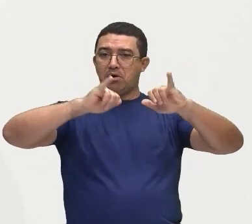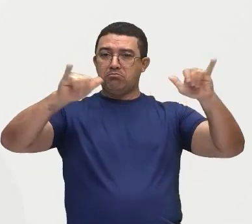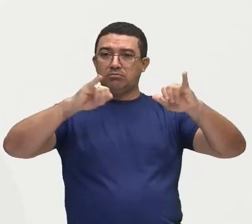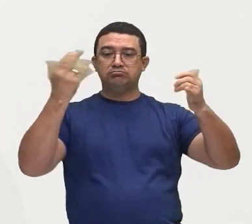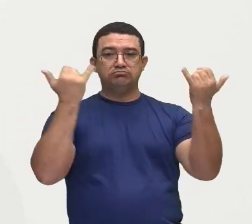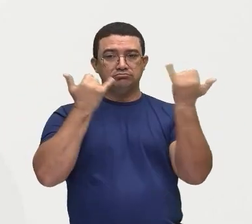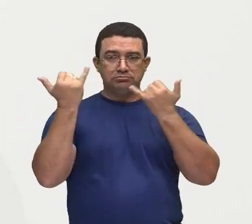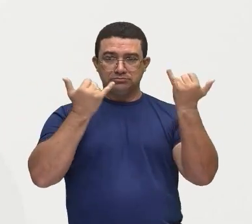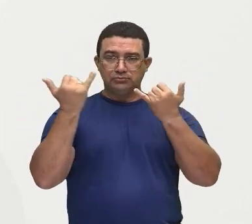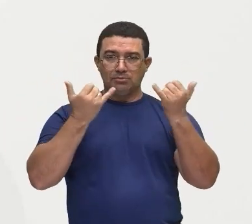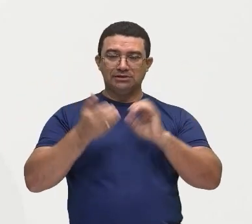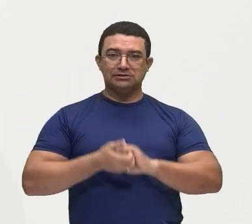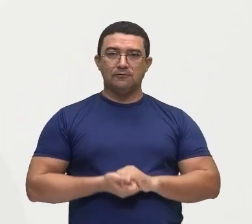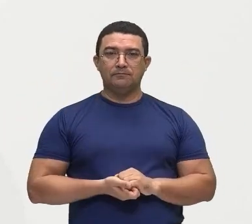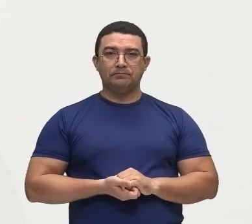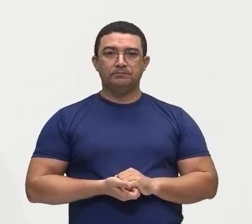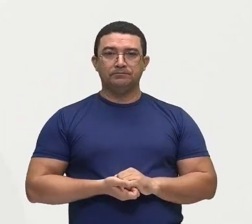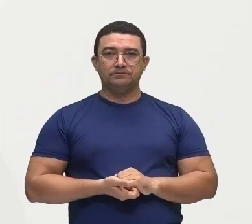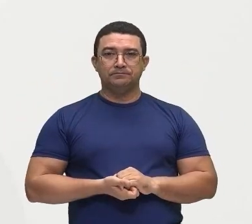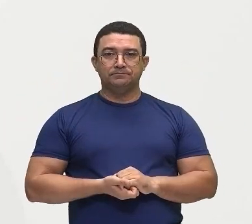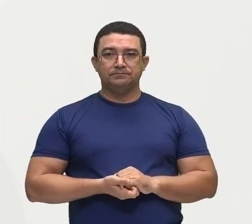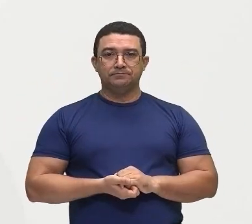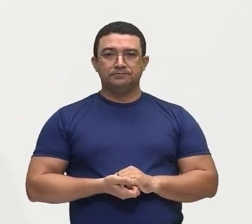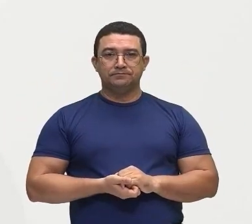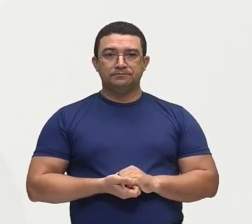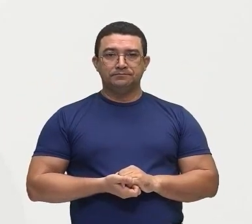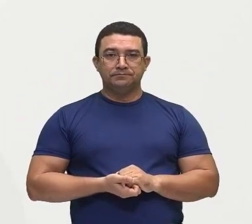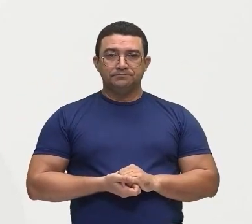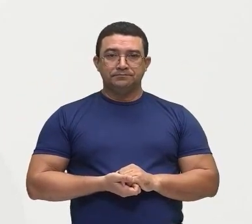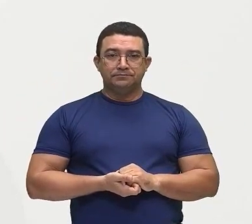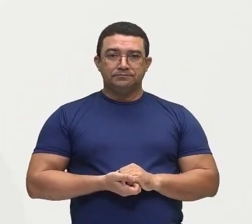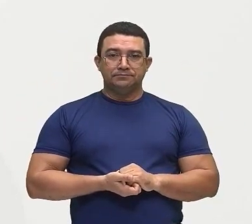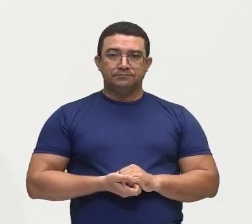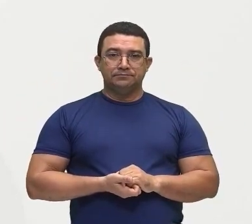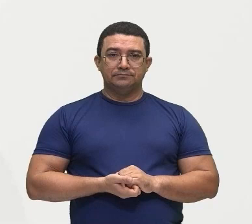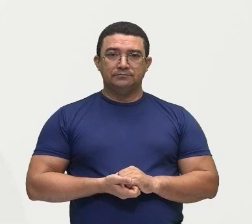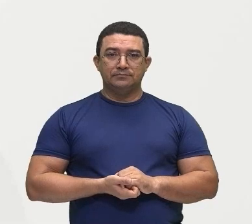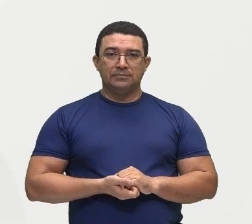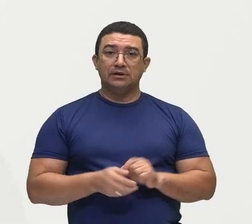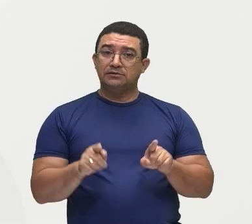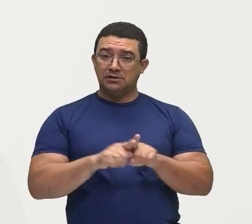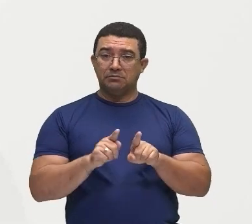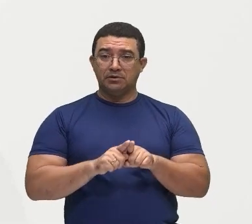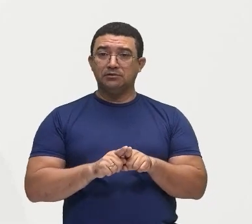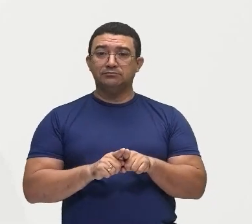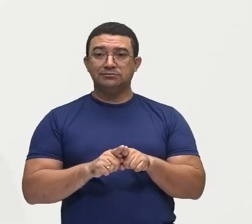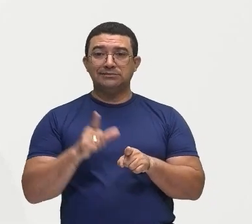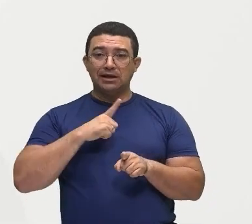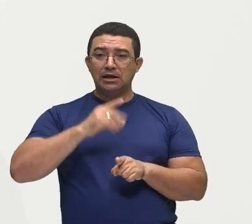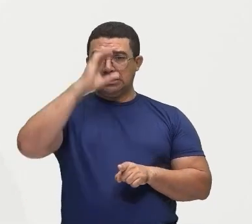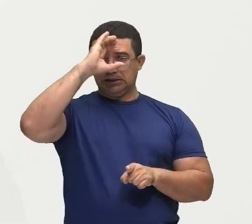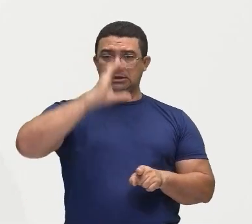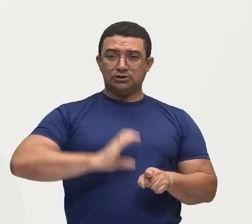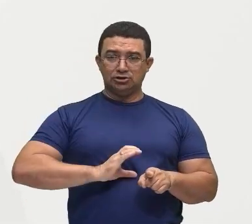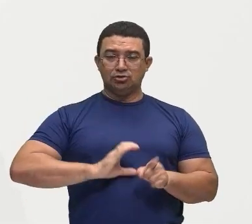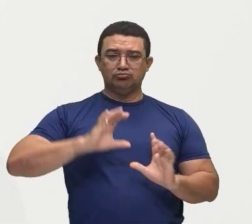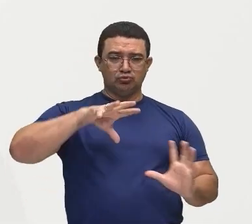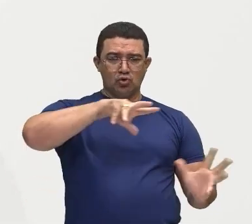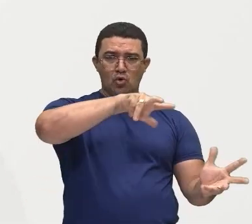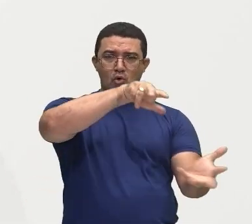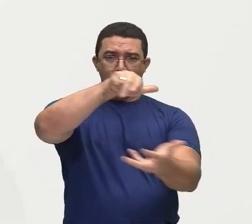disso, nós temos a questão da cidadania global também, que a gente vai falar, né? A